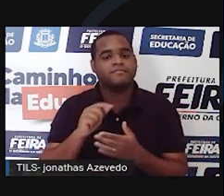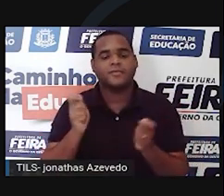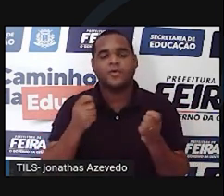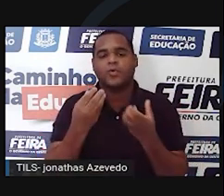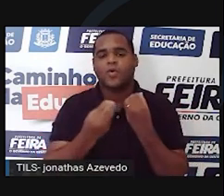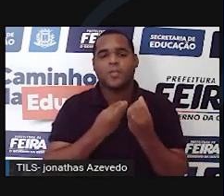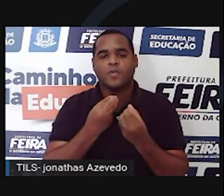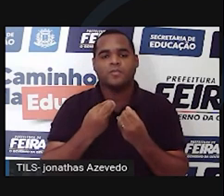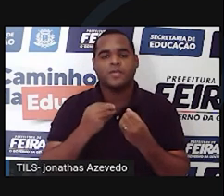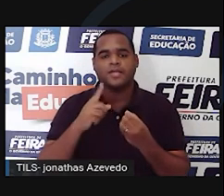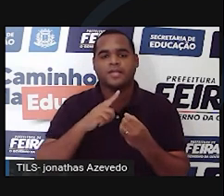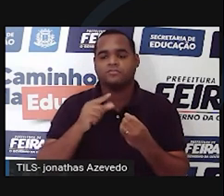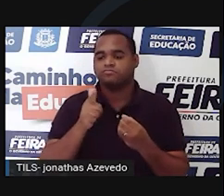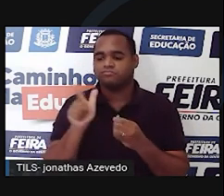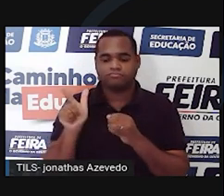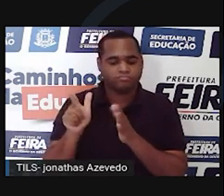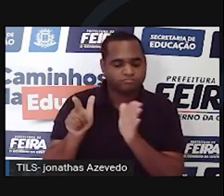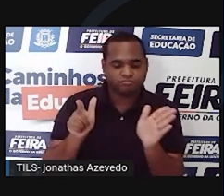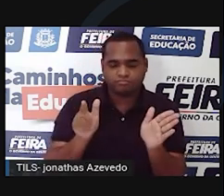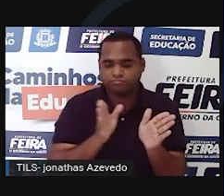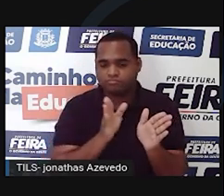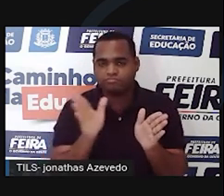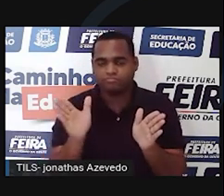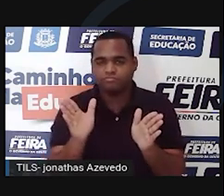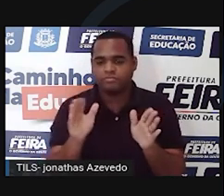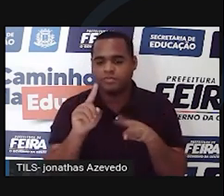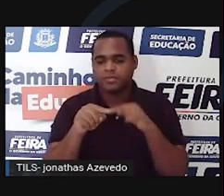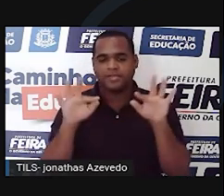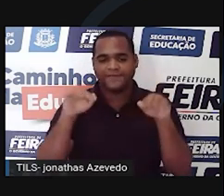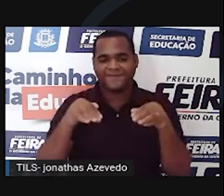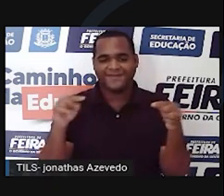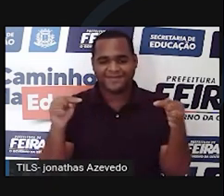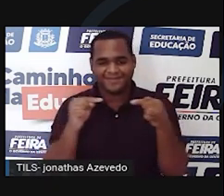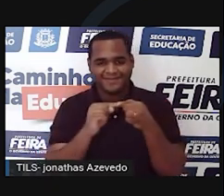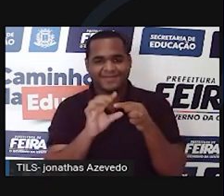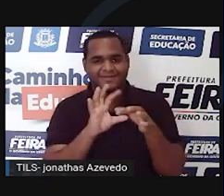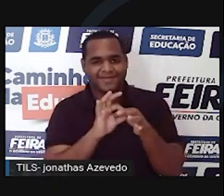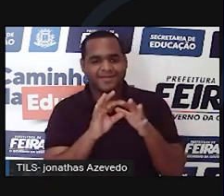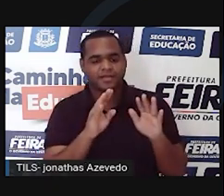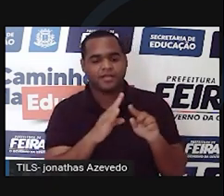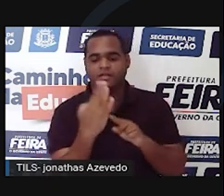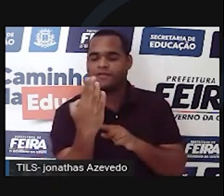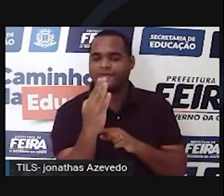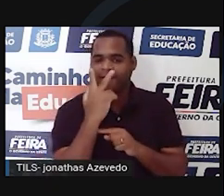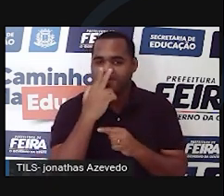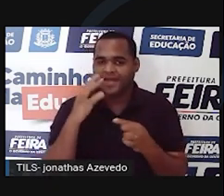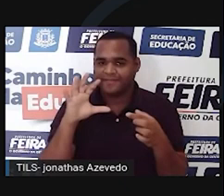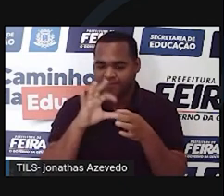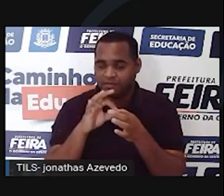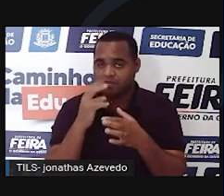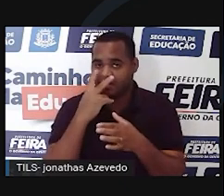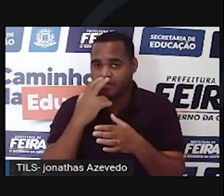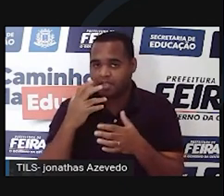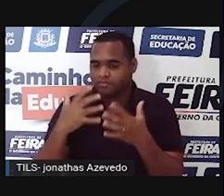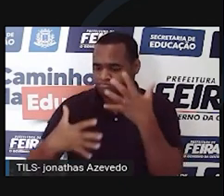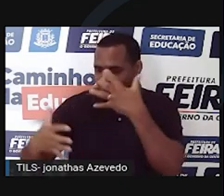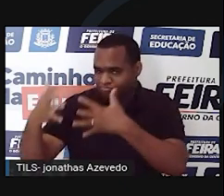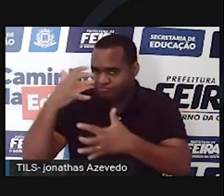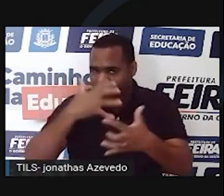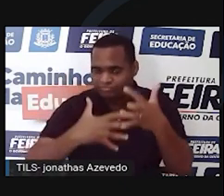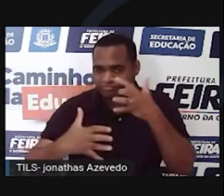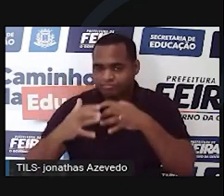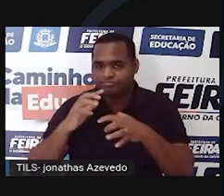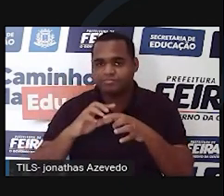desvie mais. E depois interaja lá na frente com uma tela. E nessa tela, por conta da interferência construtiva e